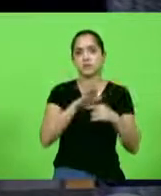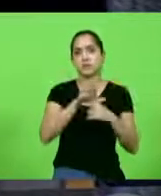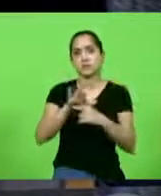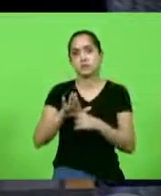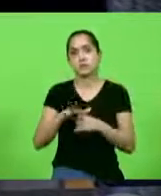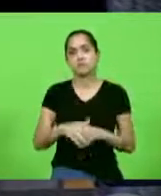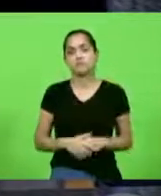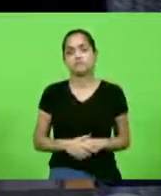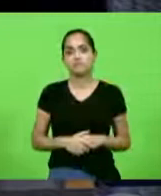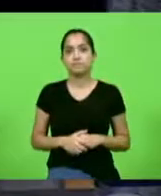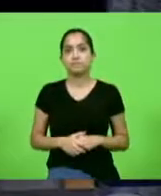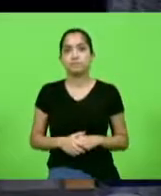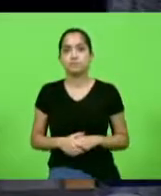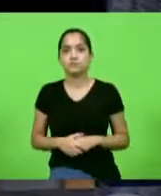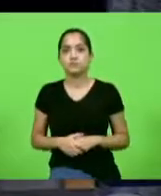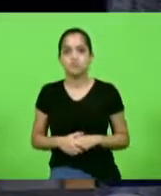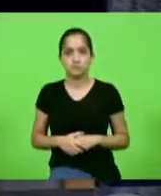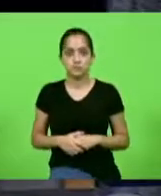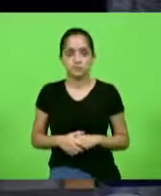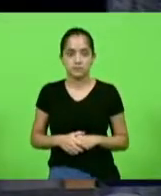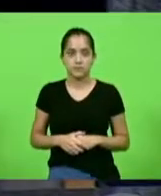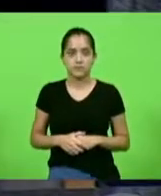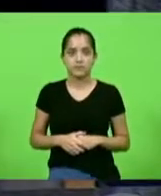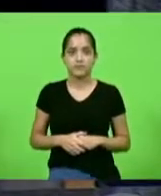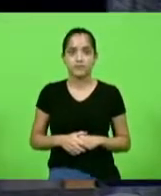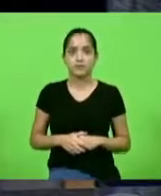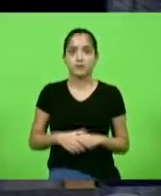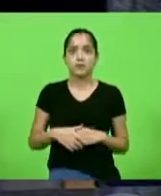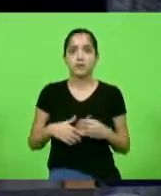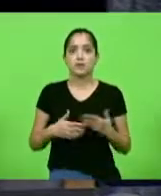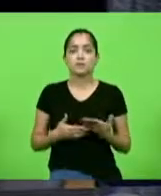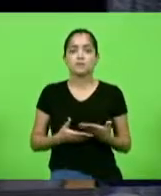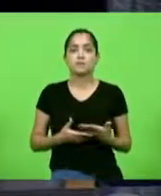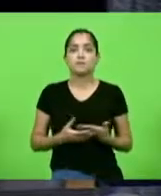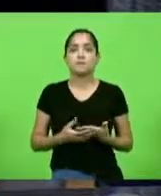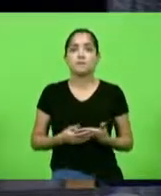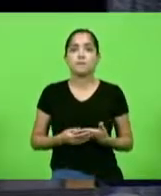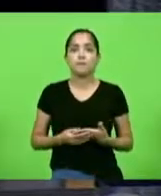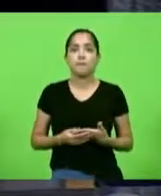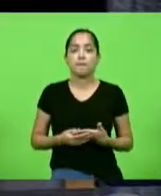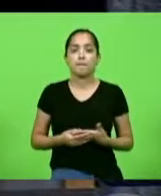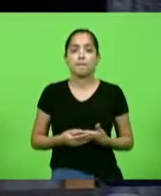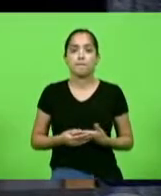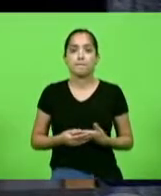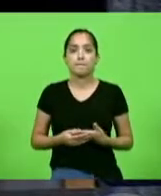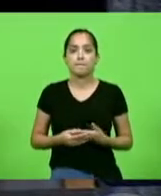a parte, deputado. Vou conselher, só um só com o seguinte, e não tem como, não tem como